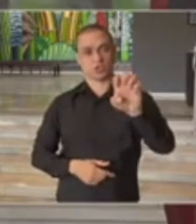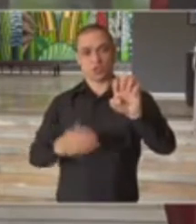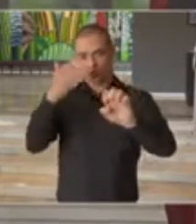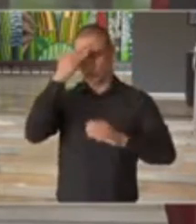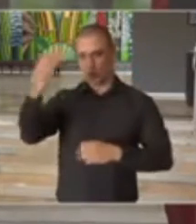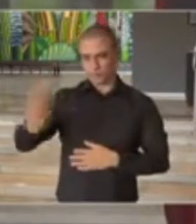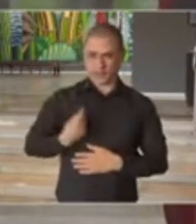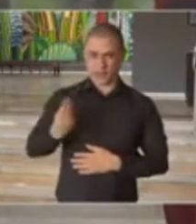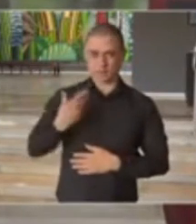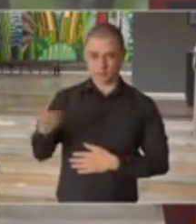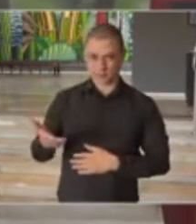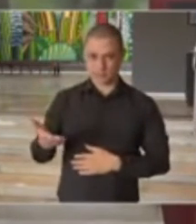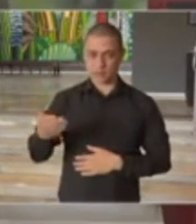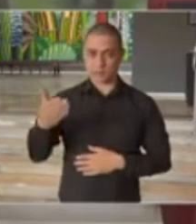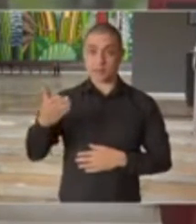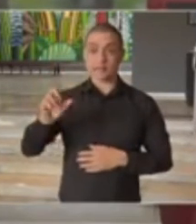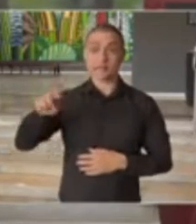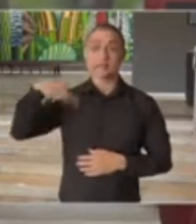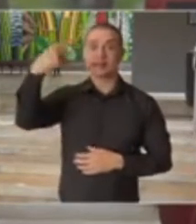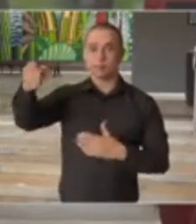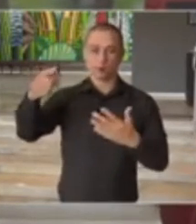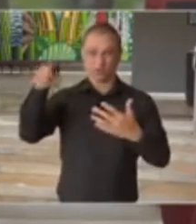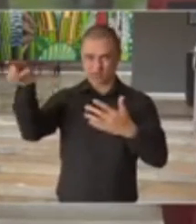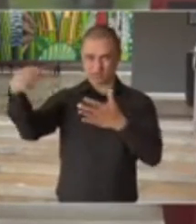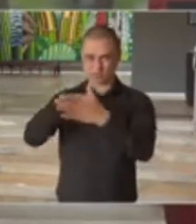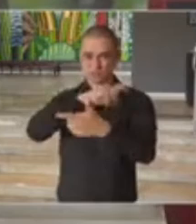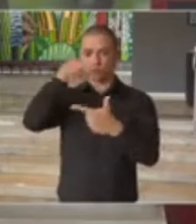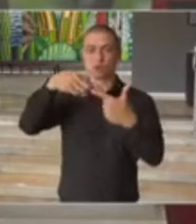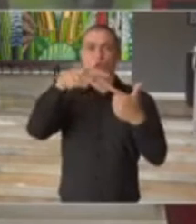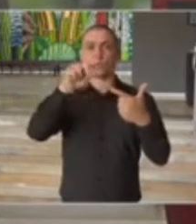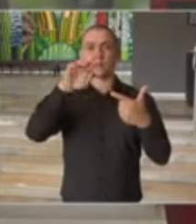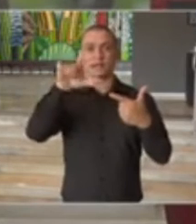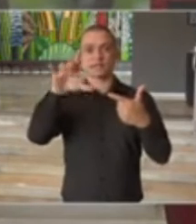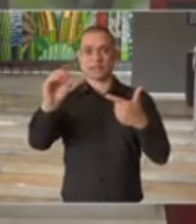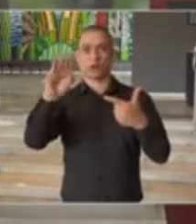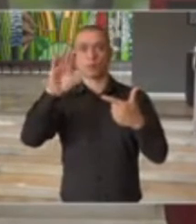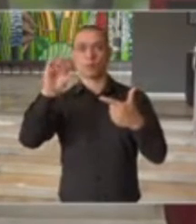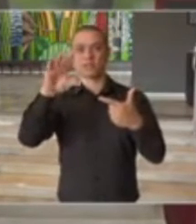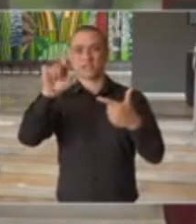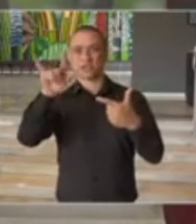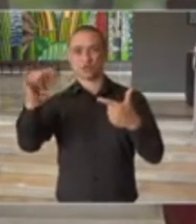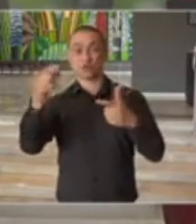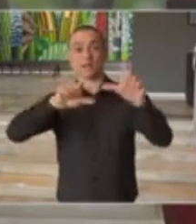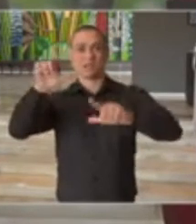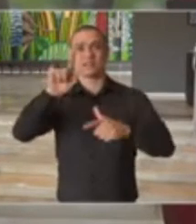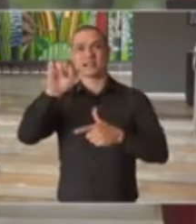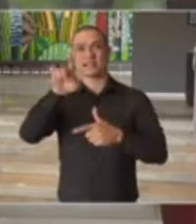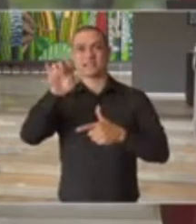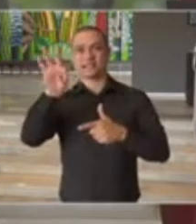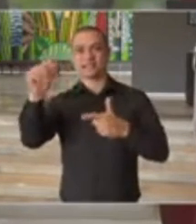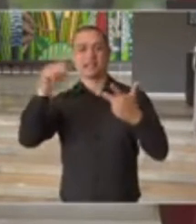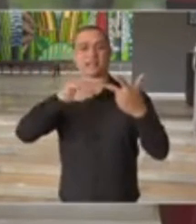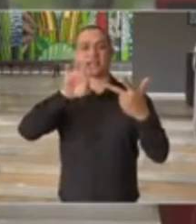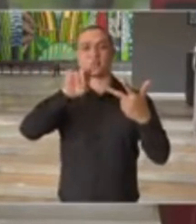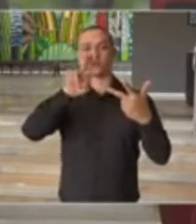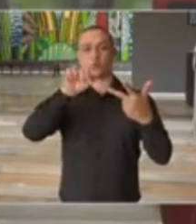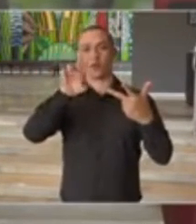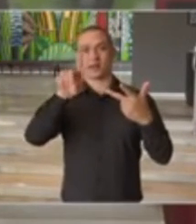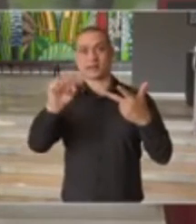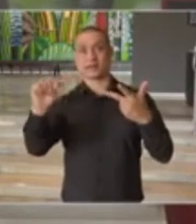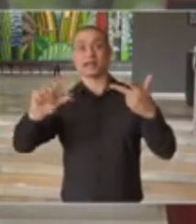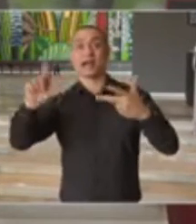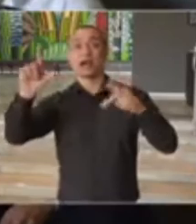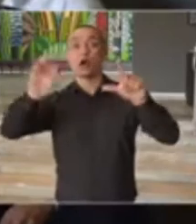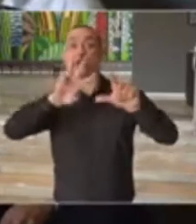obrigado pela sua participação. Na sequência, teremos o Marcelo Bossejo, da TV Gazeta, e Eduardo Esteves, do IG.